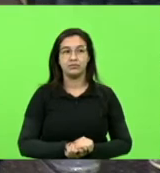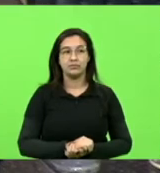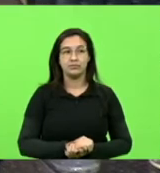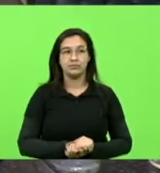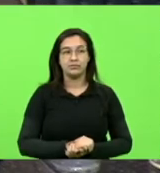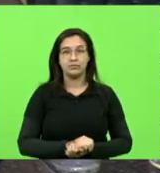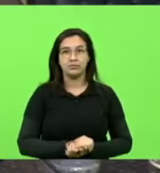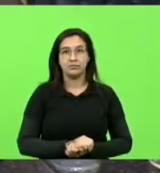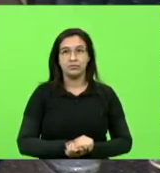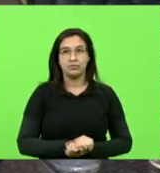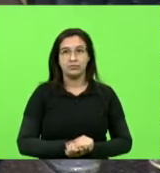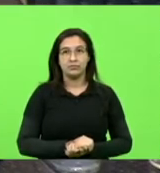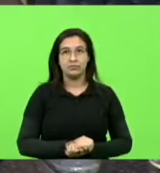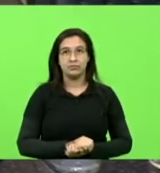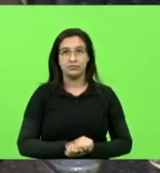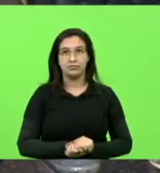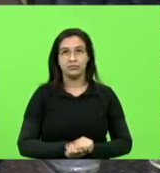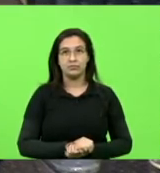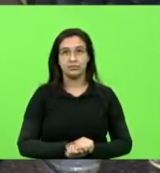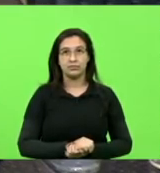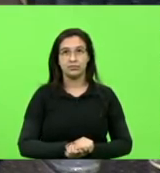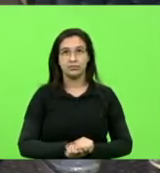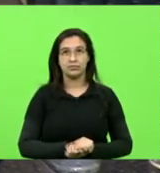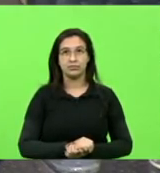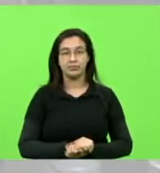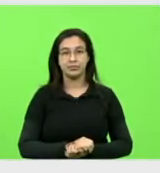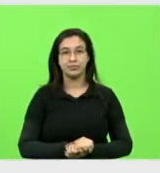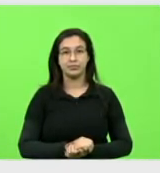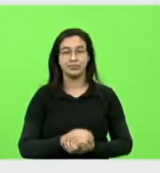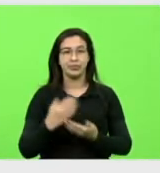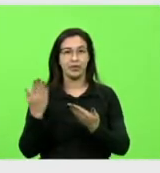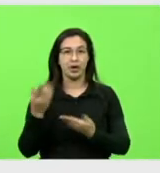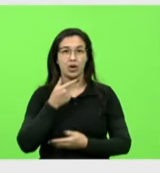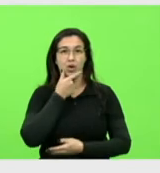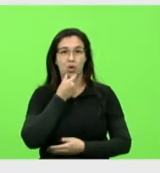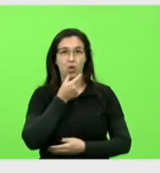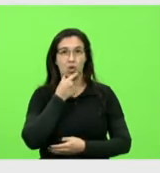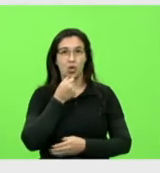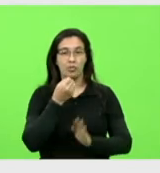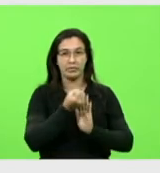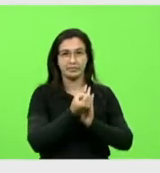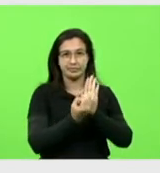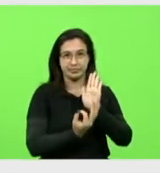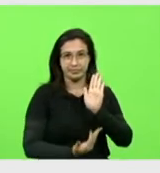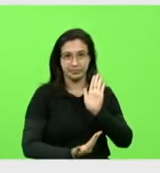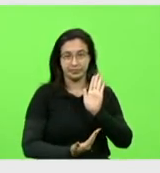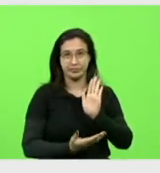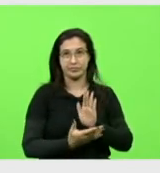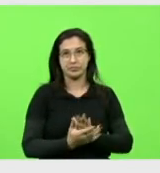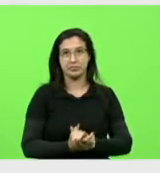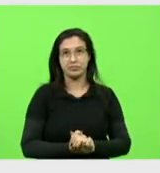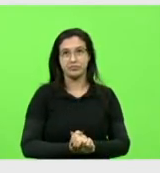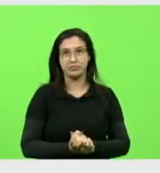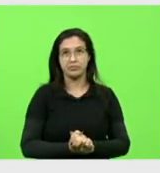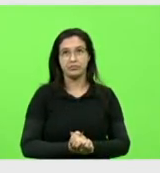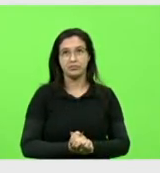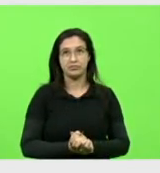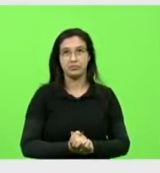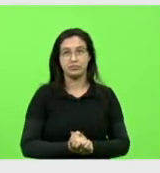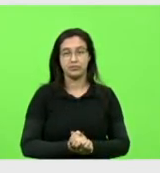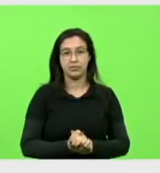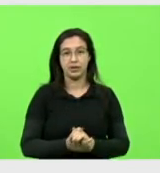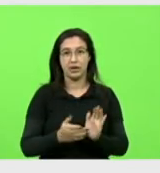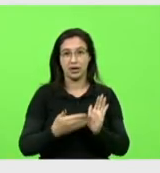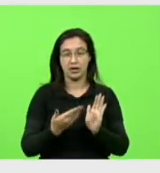Não, próxima imagem. Aí. Um colunista falou isso aí. Isto é... Da isto é...